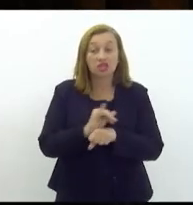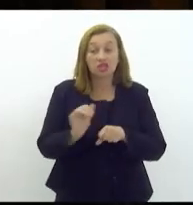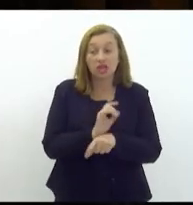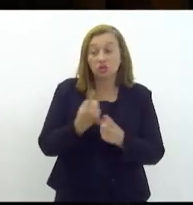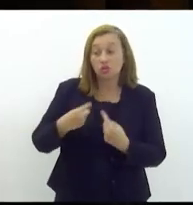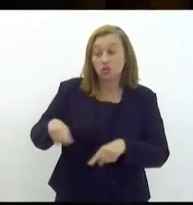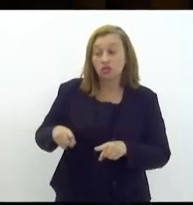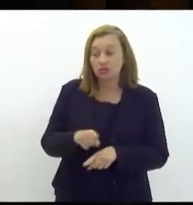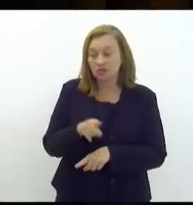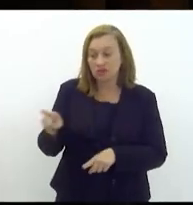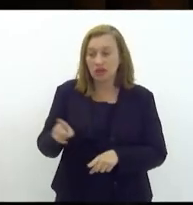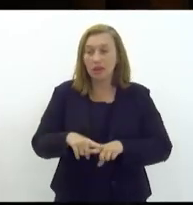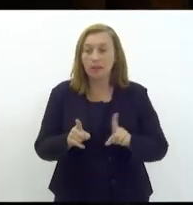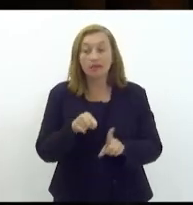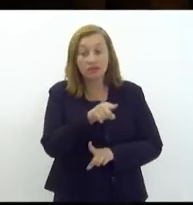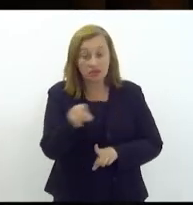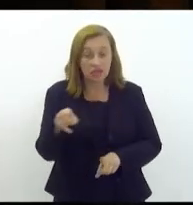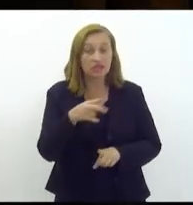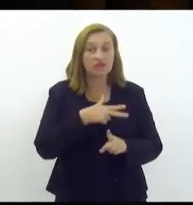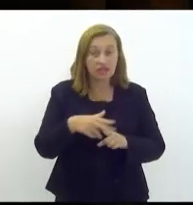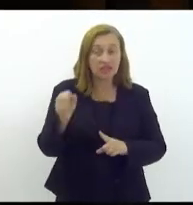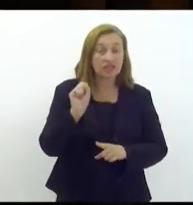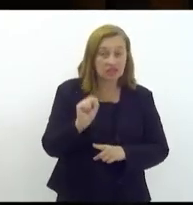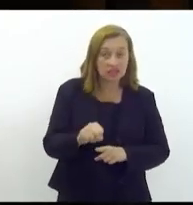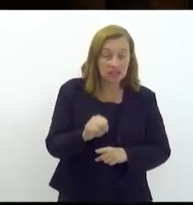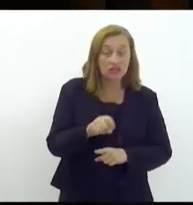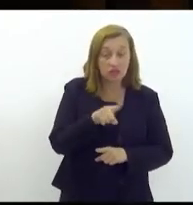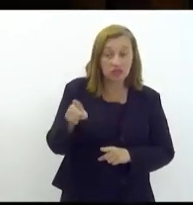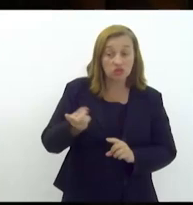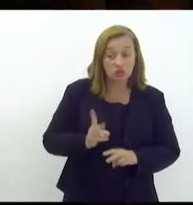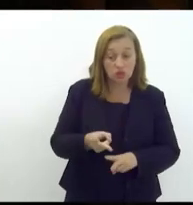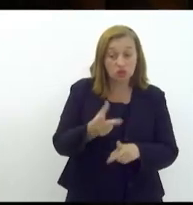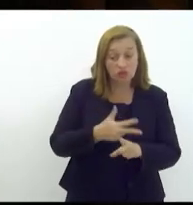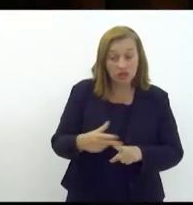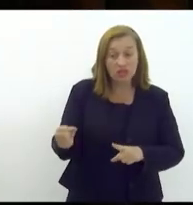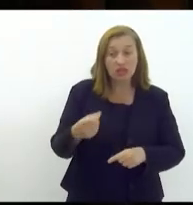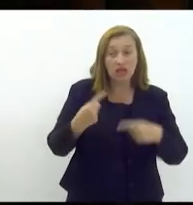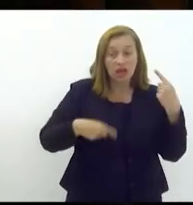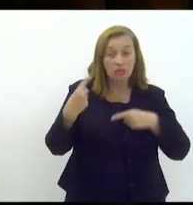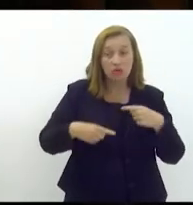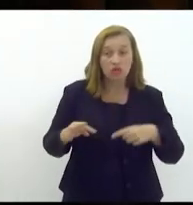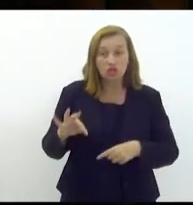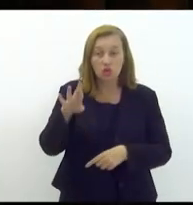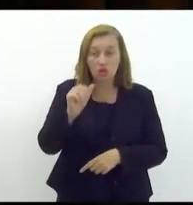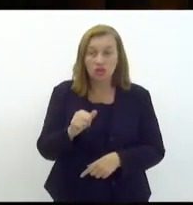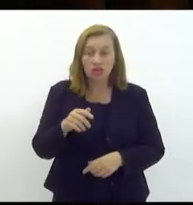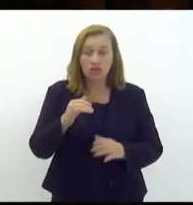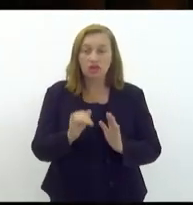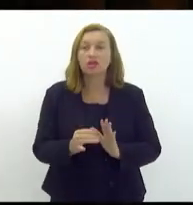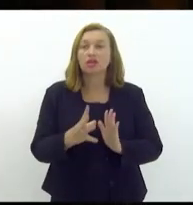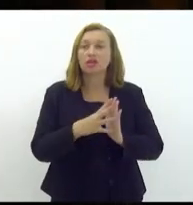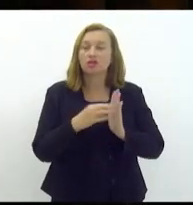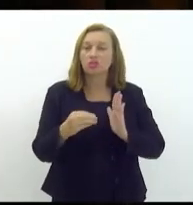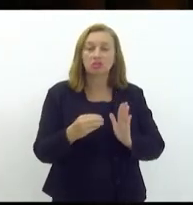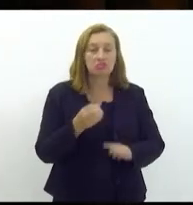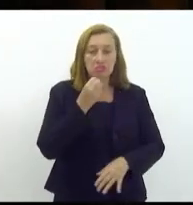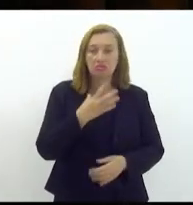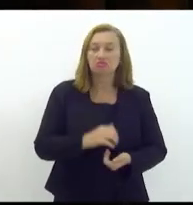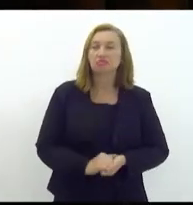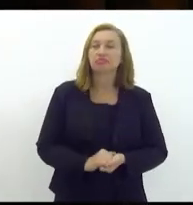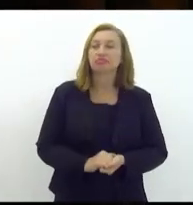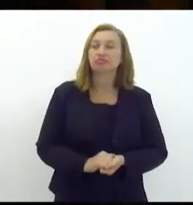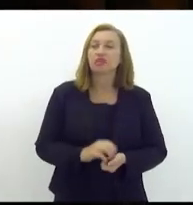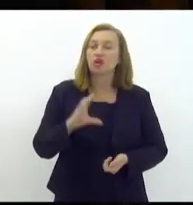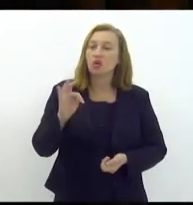mas vocês têm condições de vencer porque vocês têm vencido a política de cotas é o maior exemplo a política de